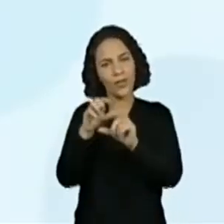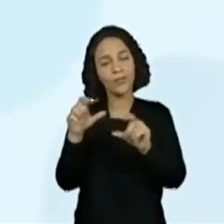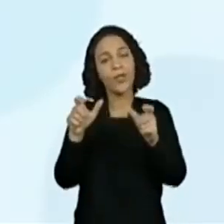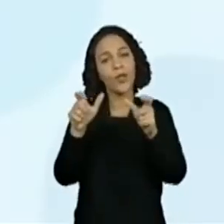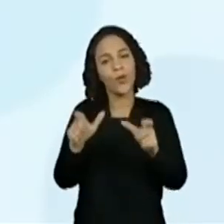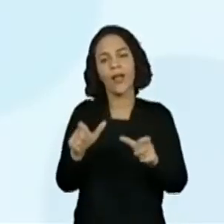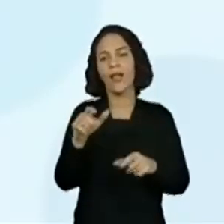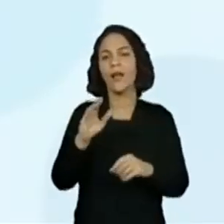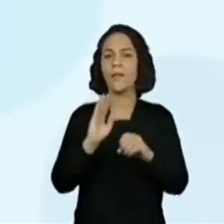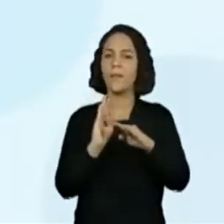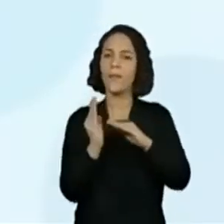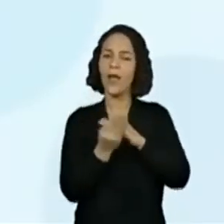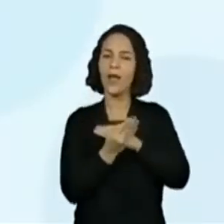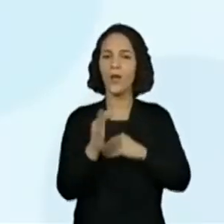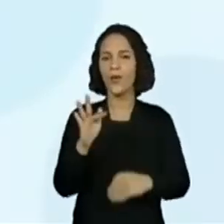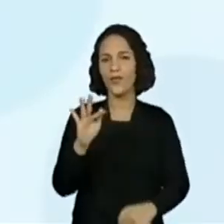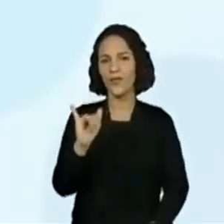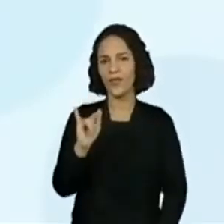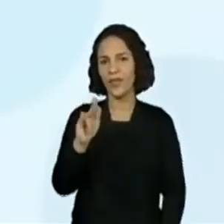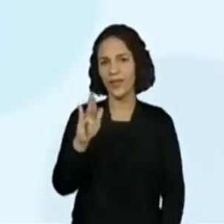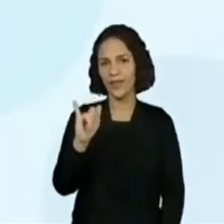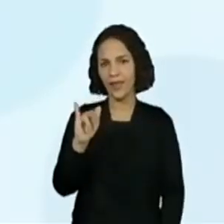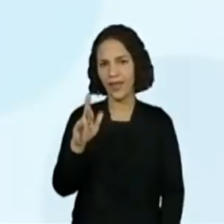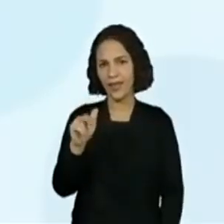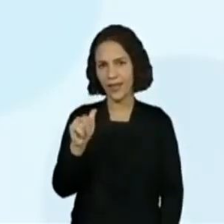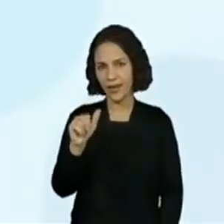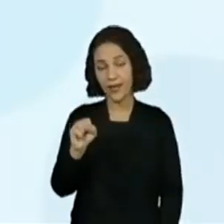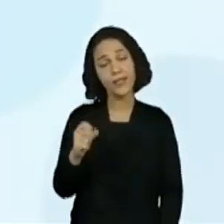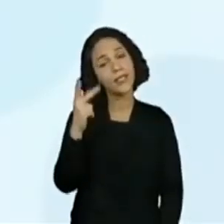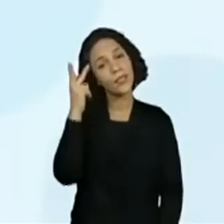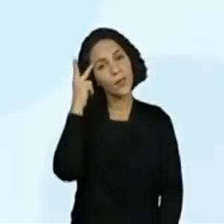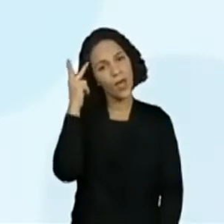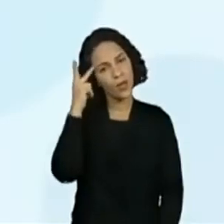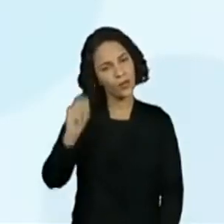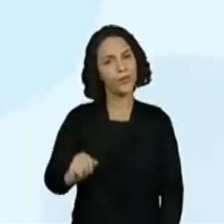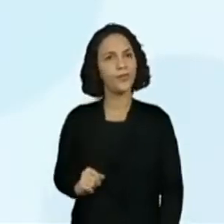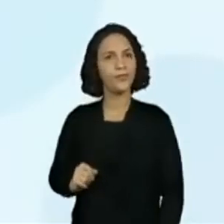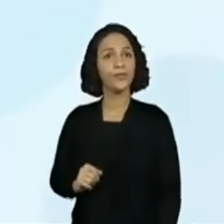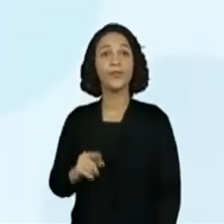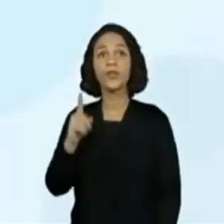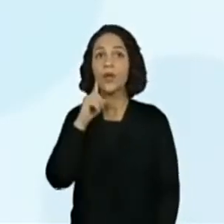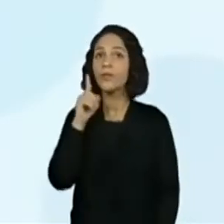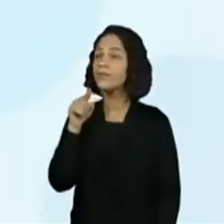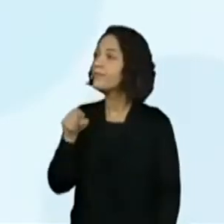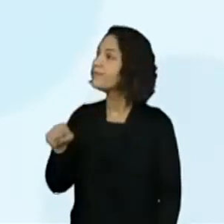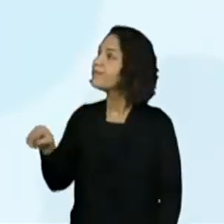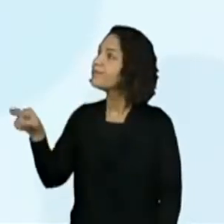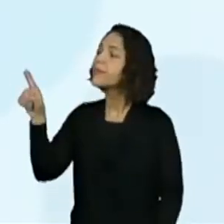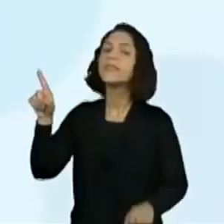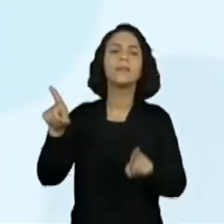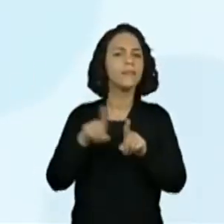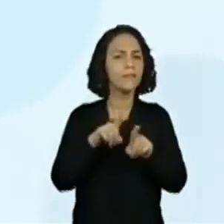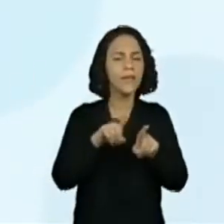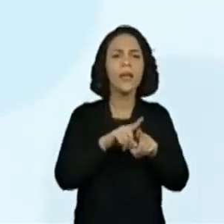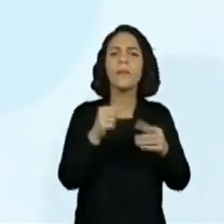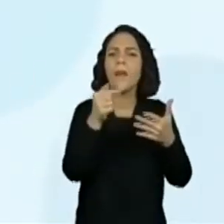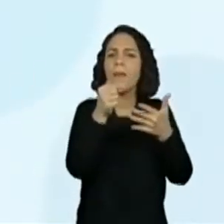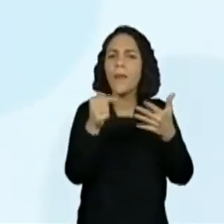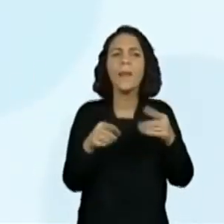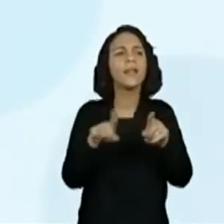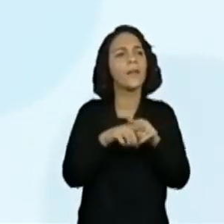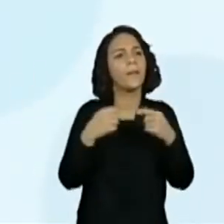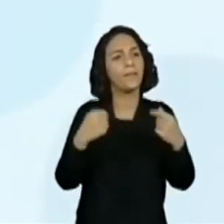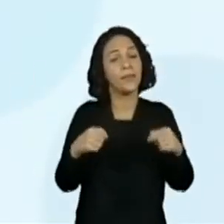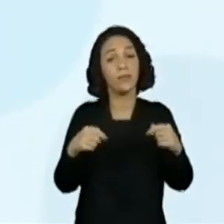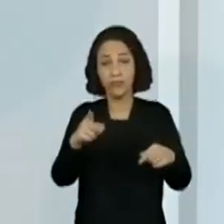Figueiras, São Paulo, São Paulo. Aqui também eu posso achar tudo o que eu preciso. E